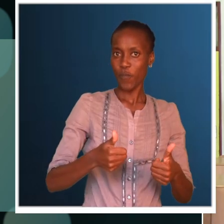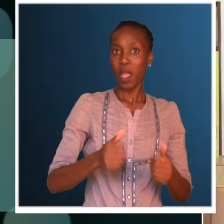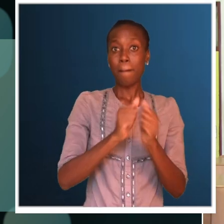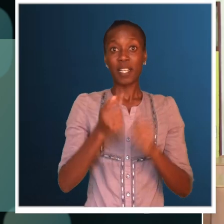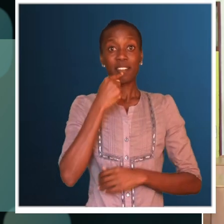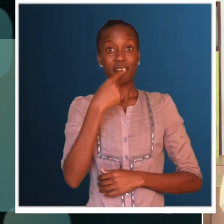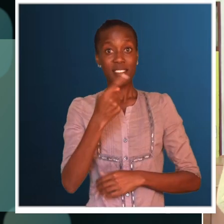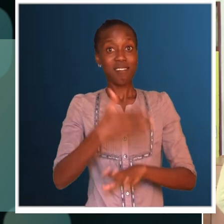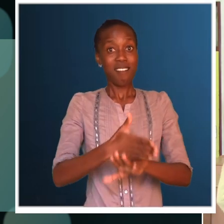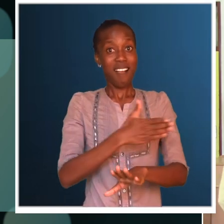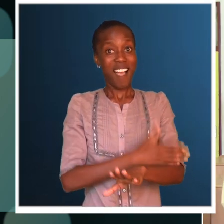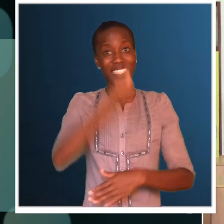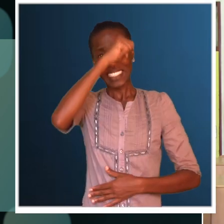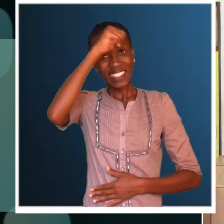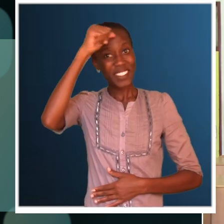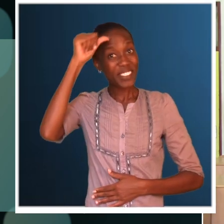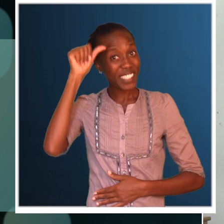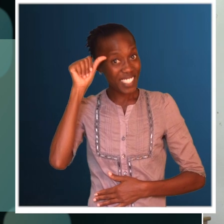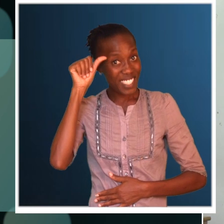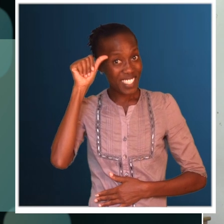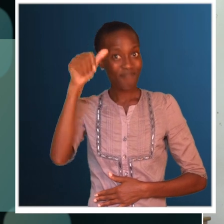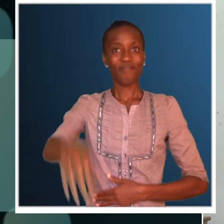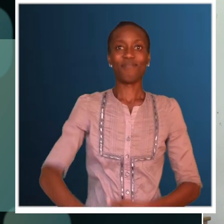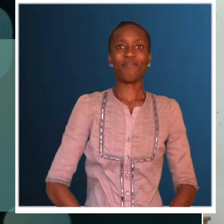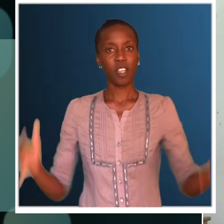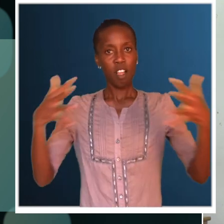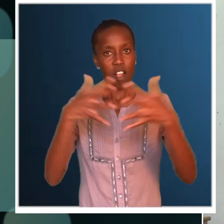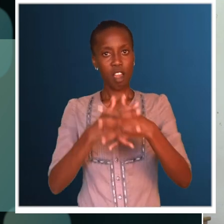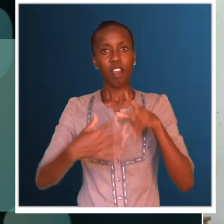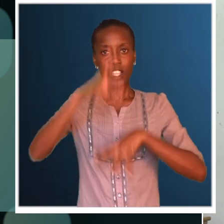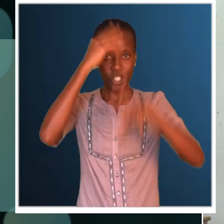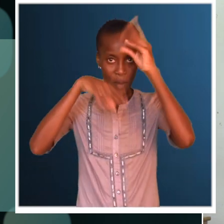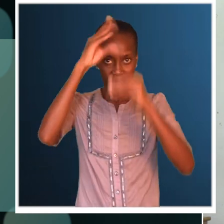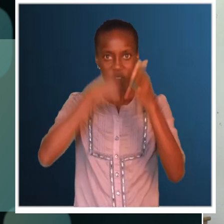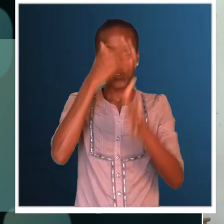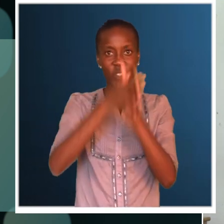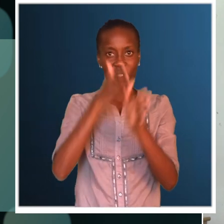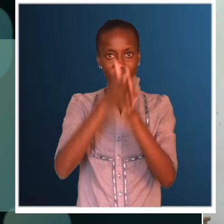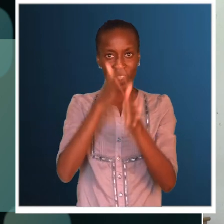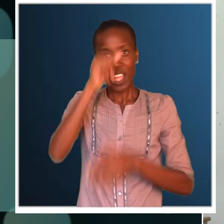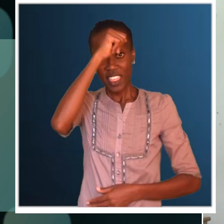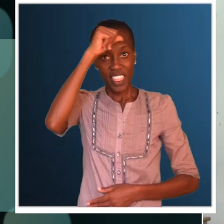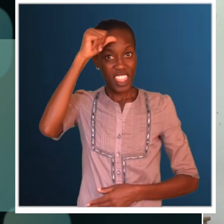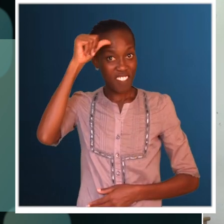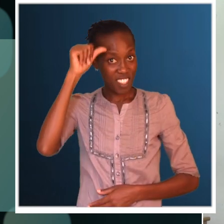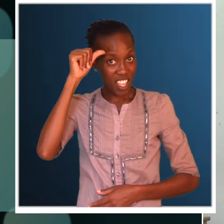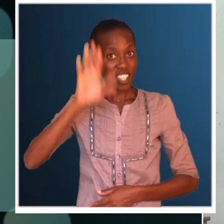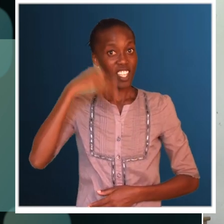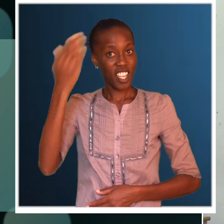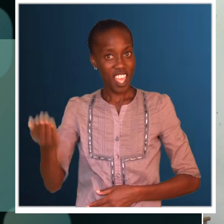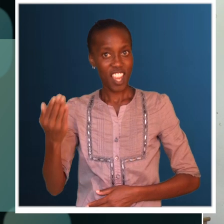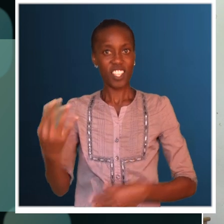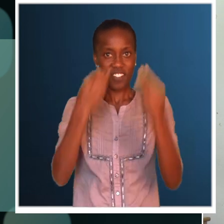mas confessa que no princípio foi difícil. Claro que estou aprendendo a língua de sinais, então, há dificuldades que eu tenho tido, eles